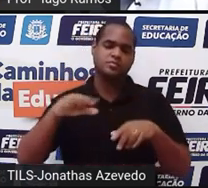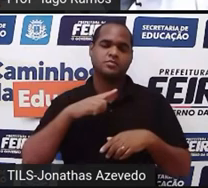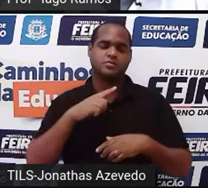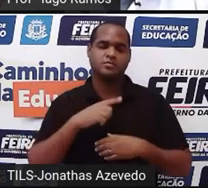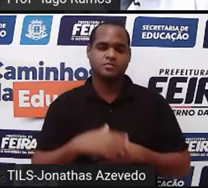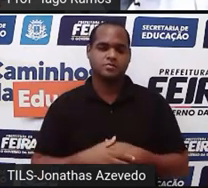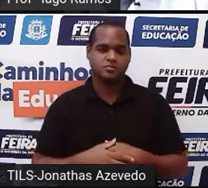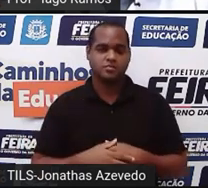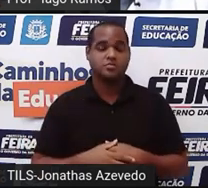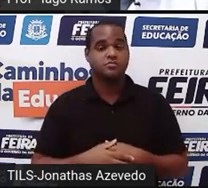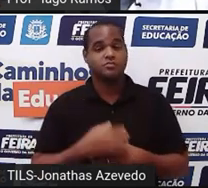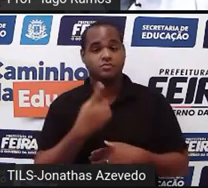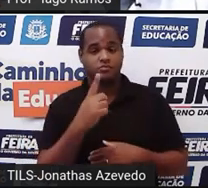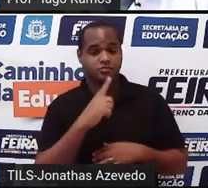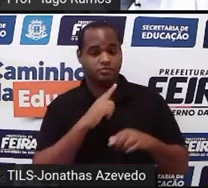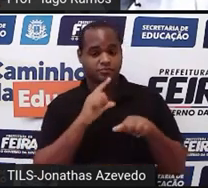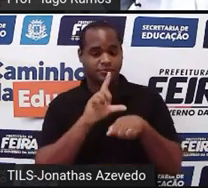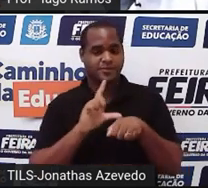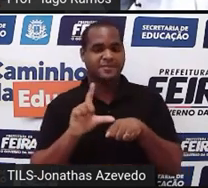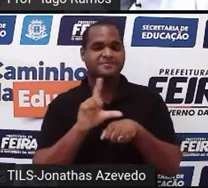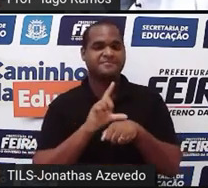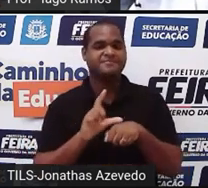Uma eu estou colocando ali de lilás